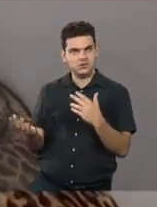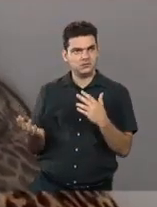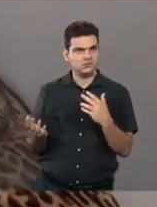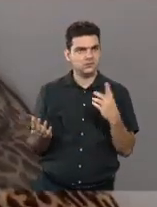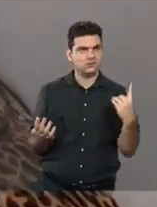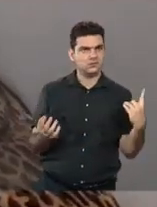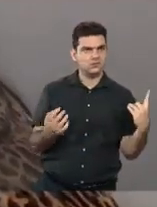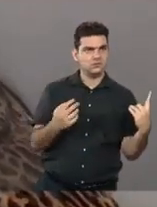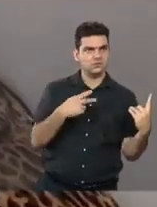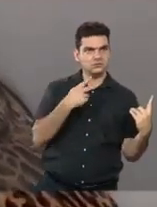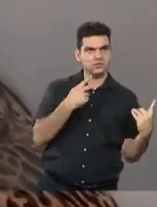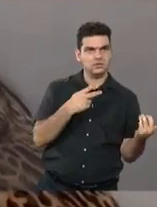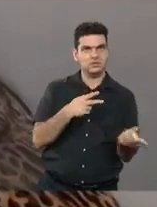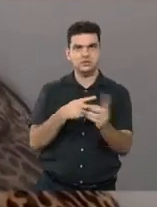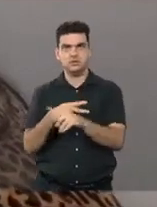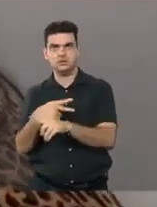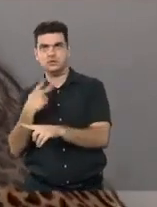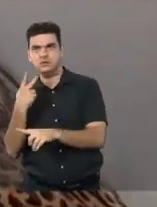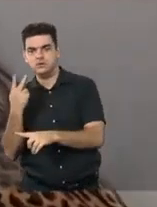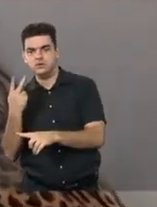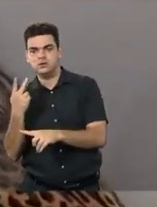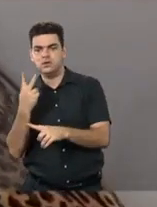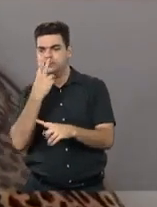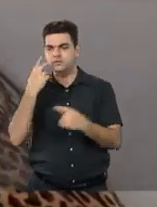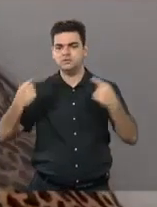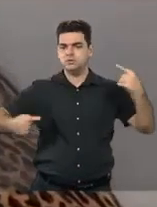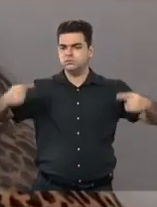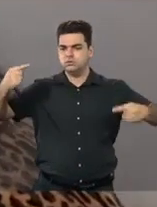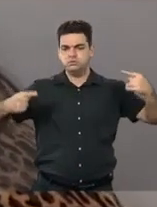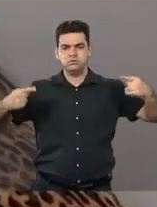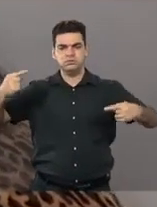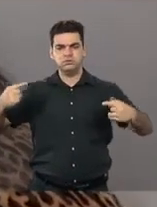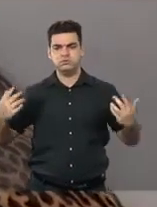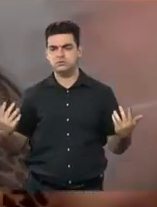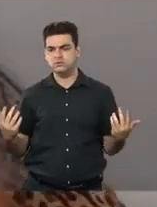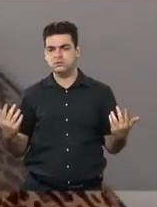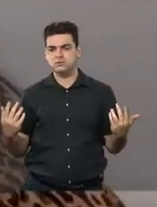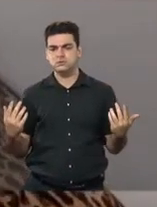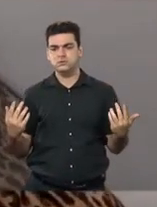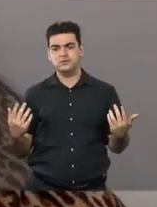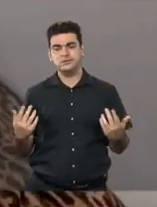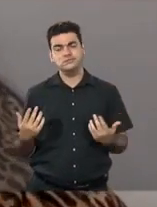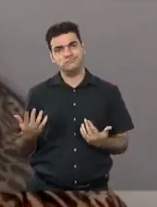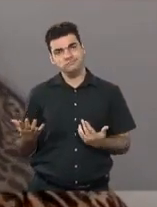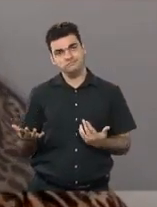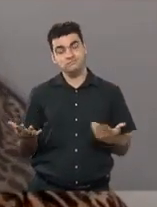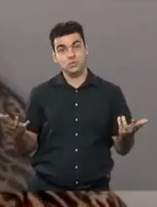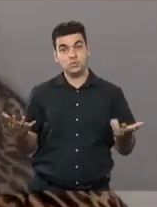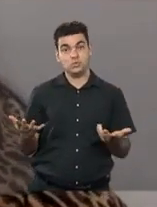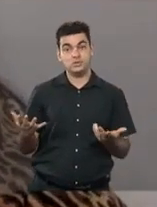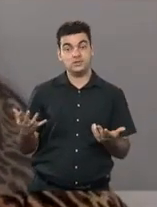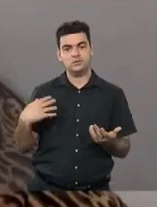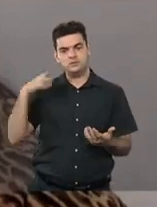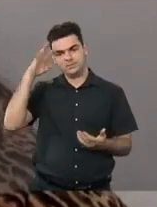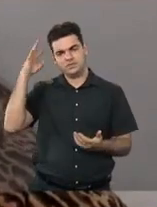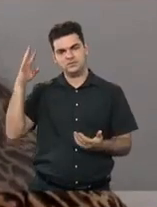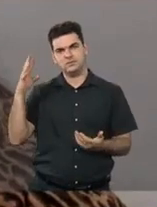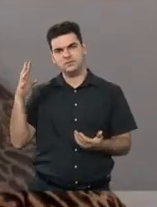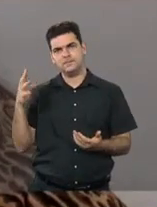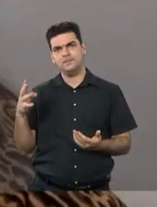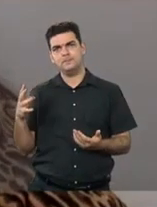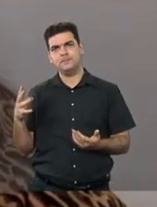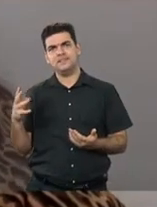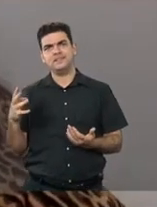dois polos que você falou que de repente virou uma guerra, não era nem duas coisas. O que eu acho que as pessoas não perceberam ainda,